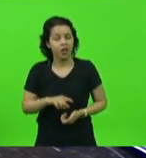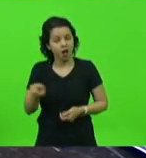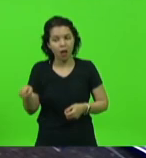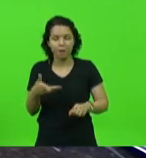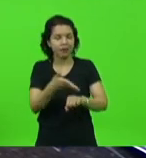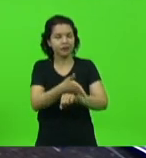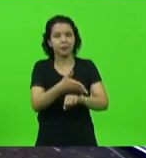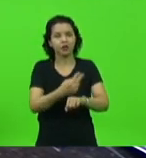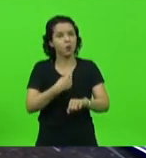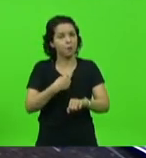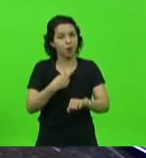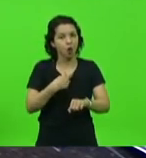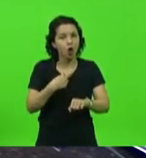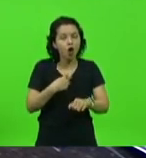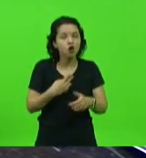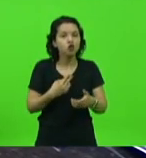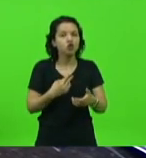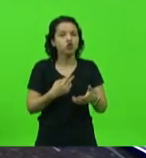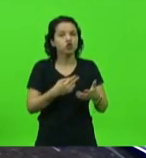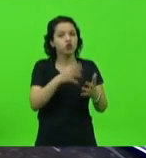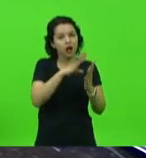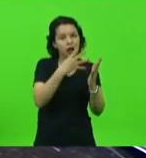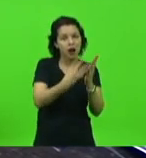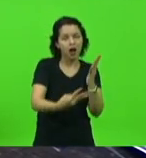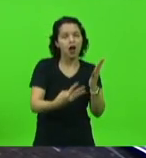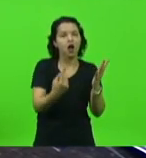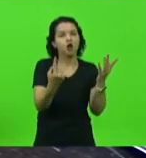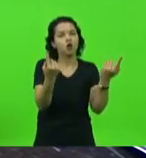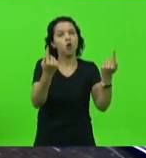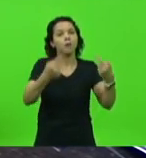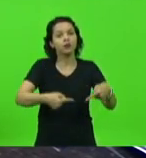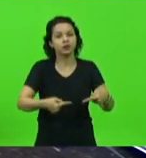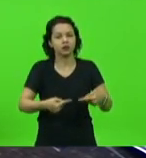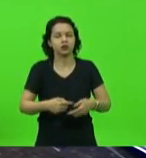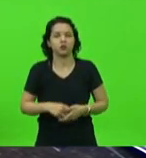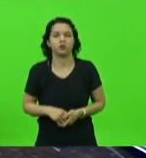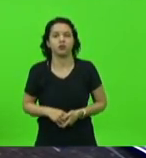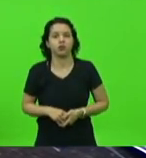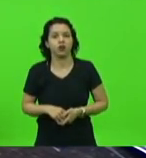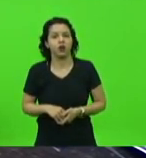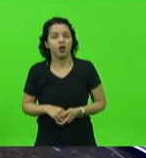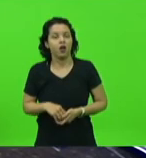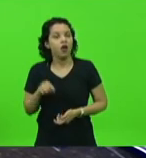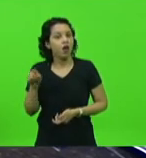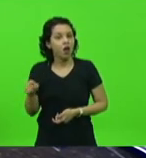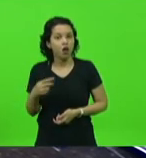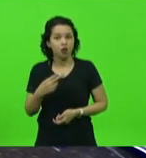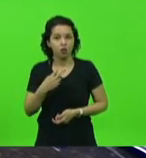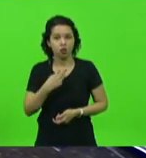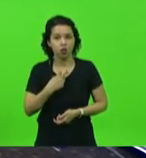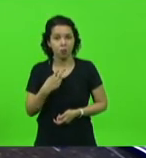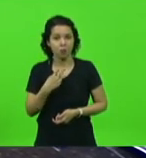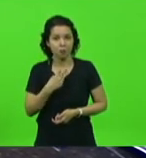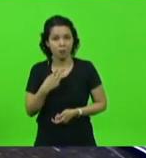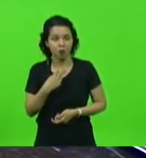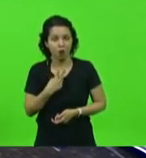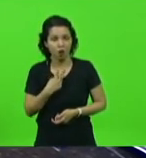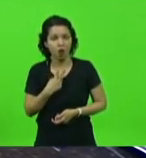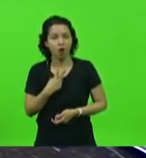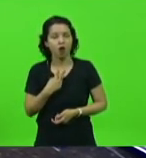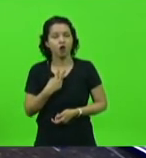de toda essa rotina de calendários, competição, eles não vão poder pleitear o Bolsa Atleta.